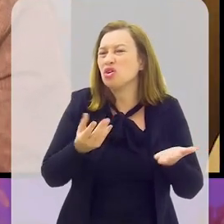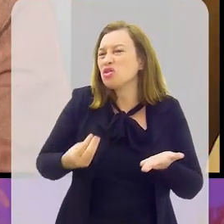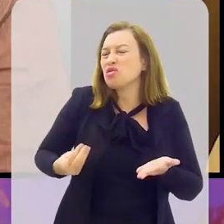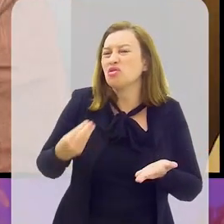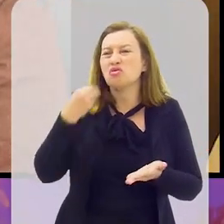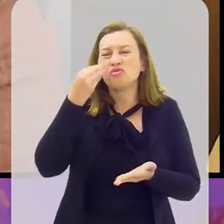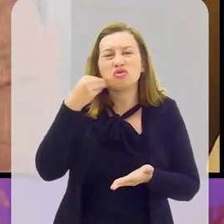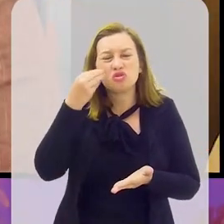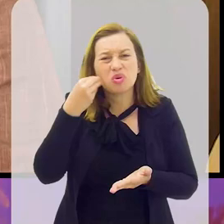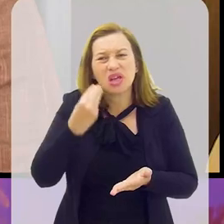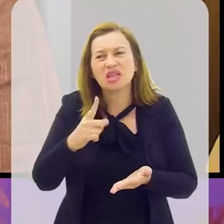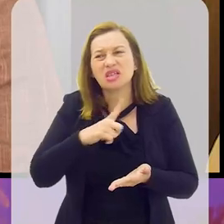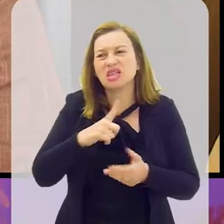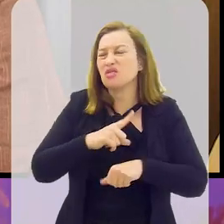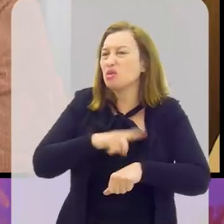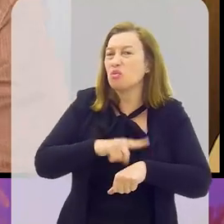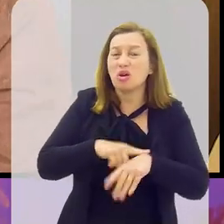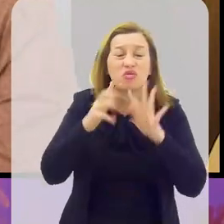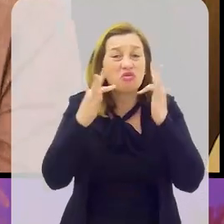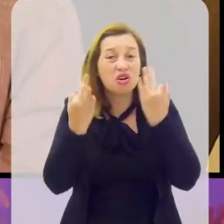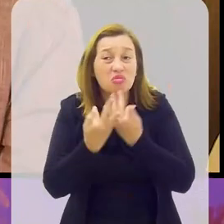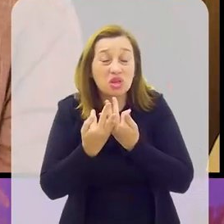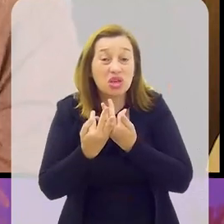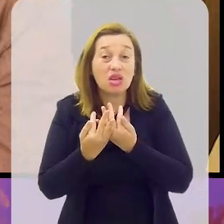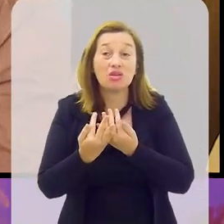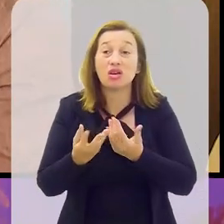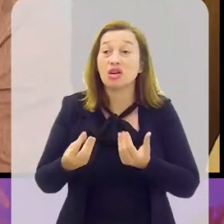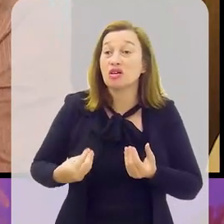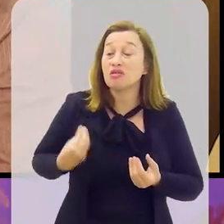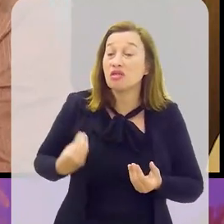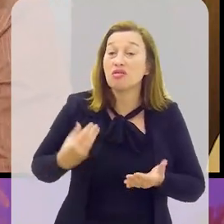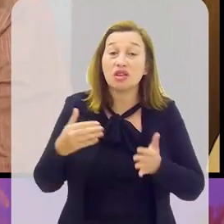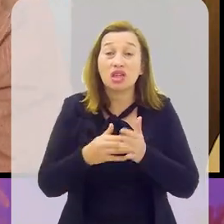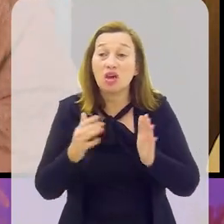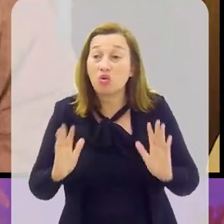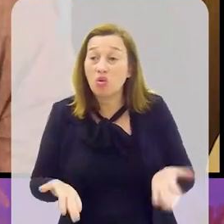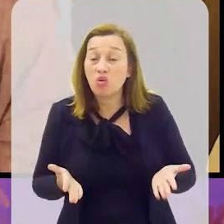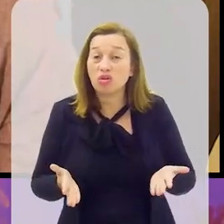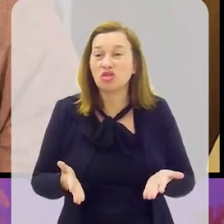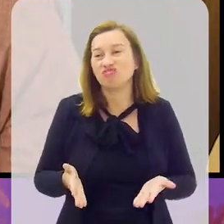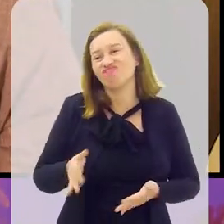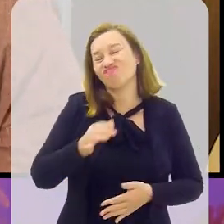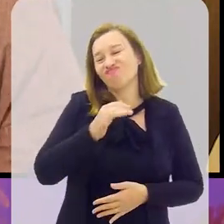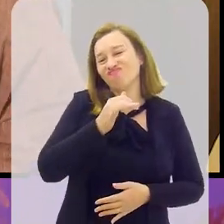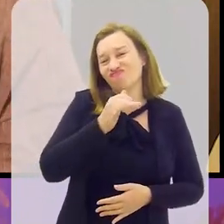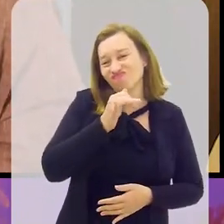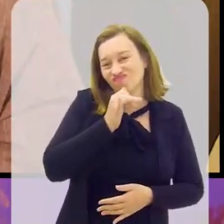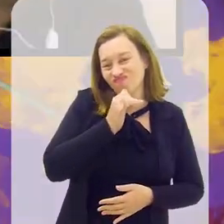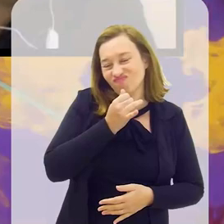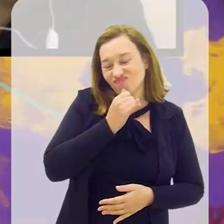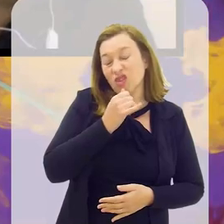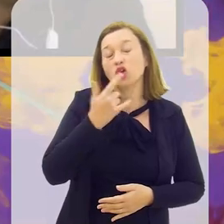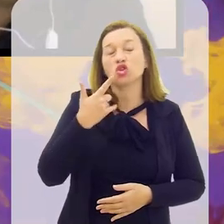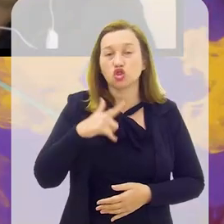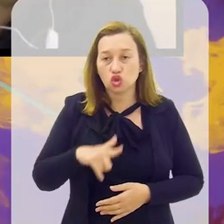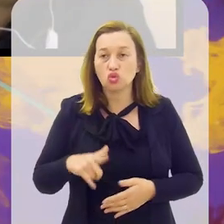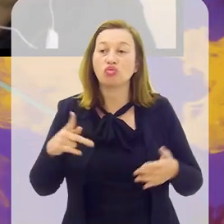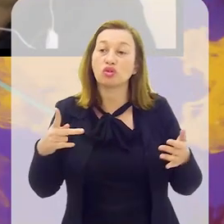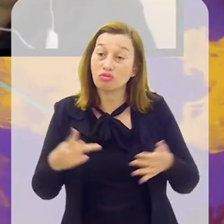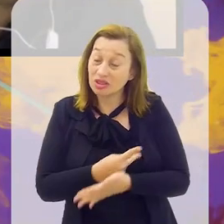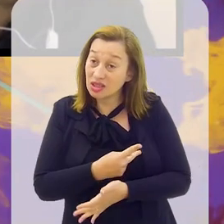o que ela passou no momento, o que a família passou, ainda passa. É realmente lamentável aquilo